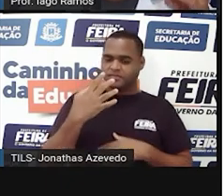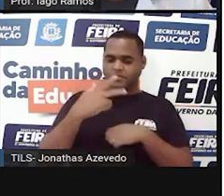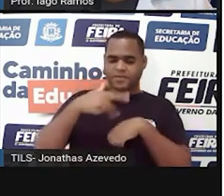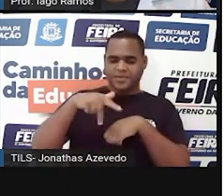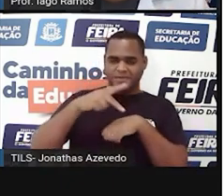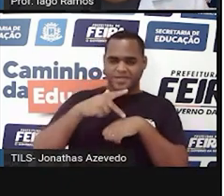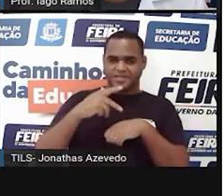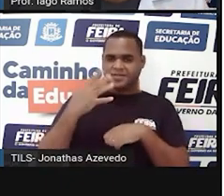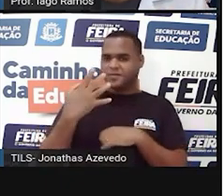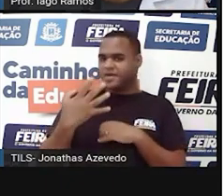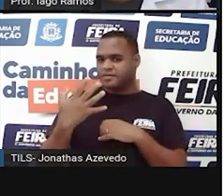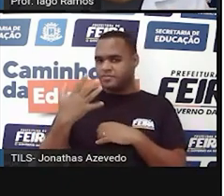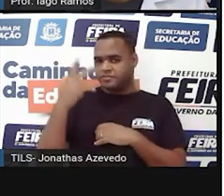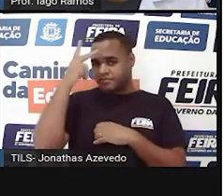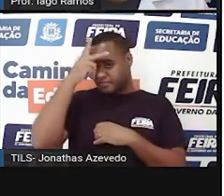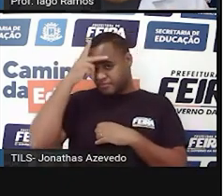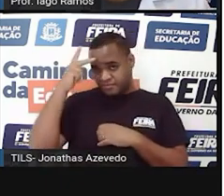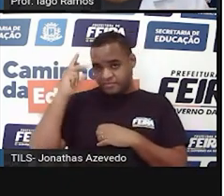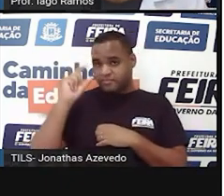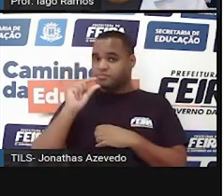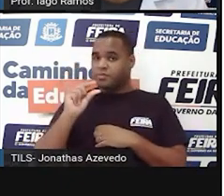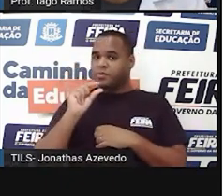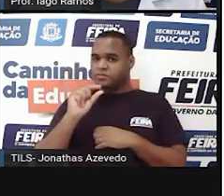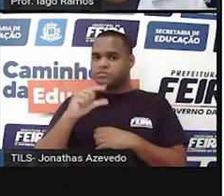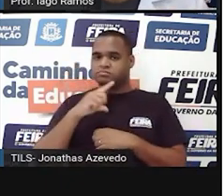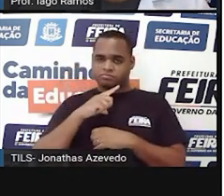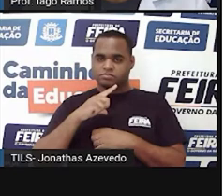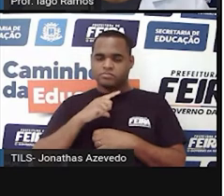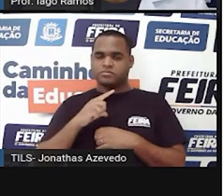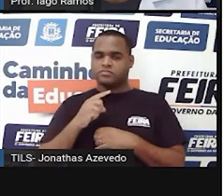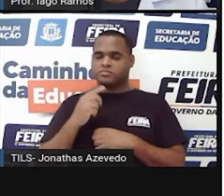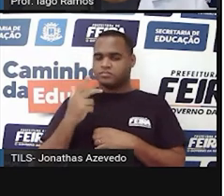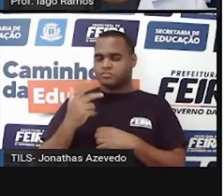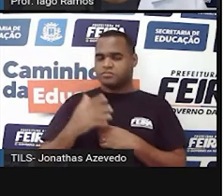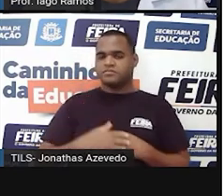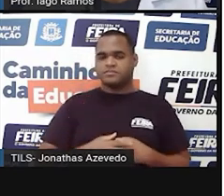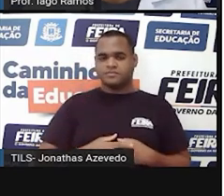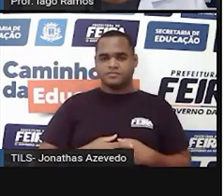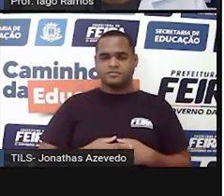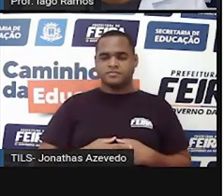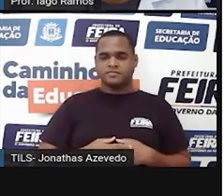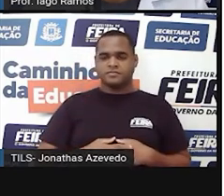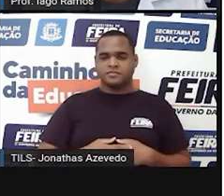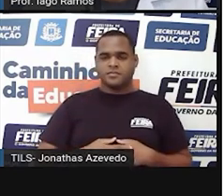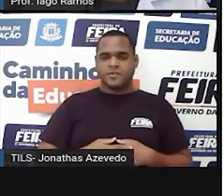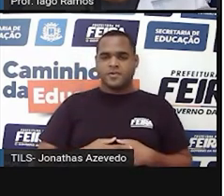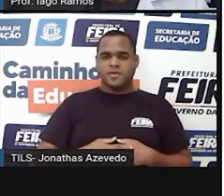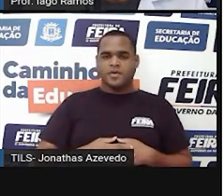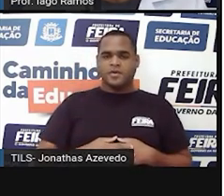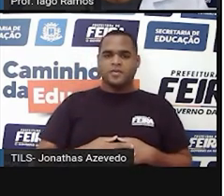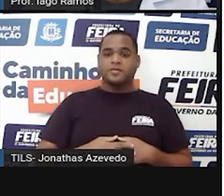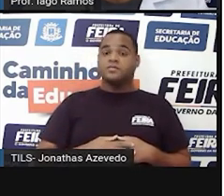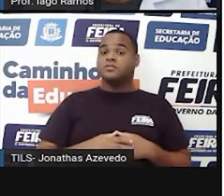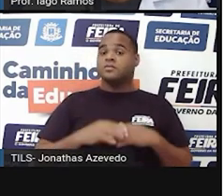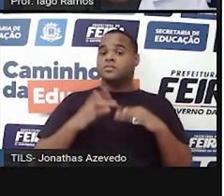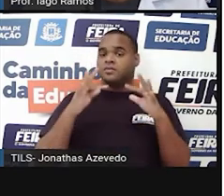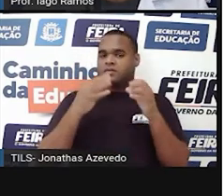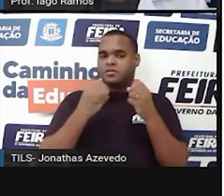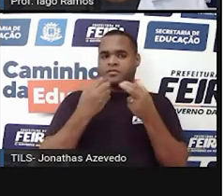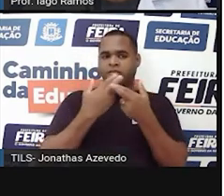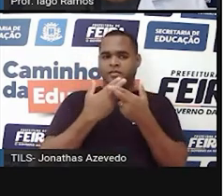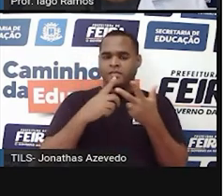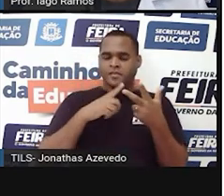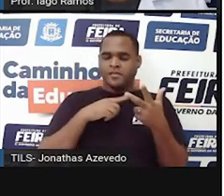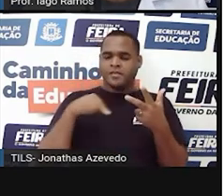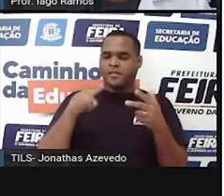menos populosos, os 4 países que tem menos habitantes. Então, do total, a